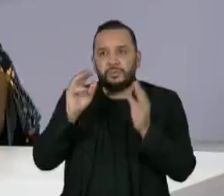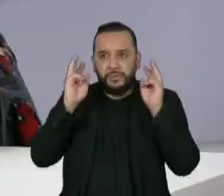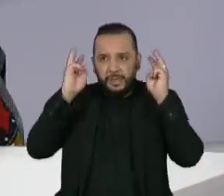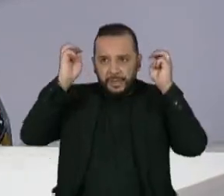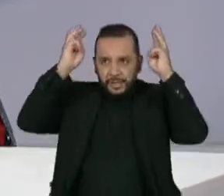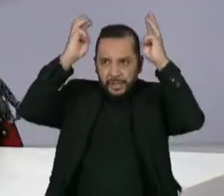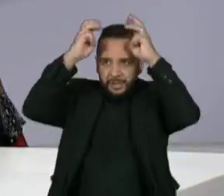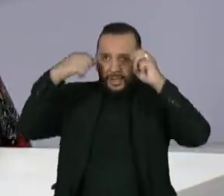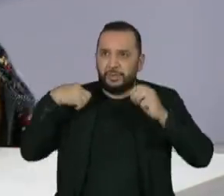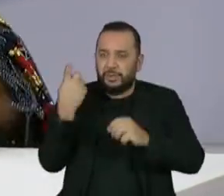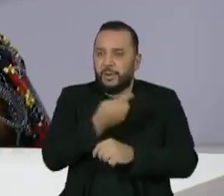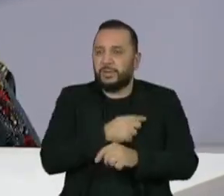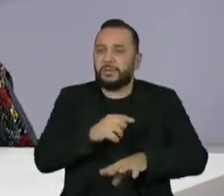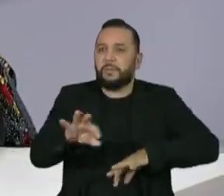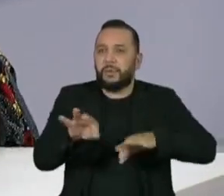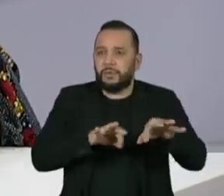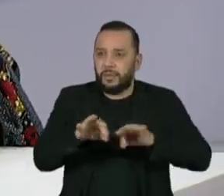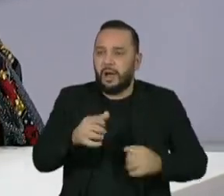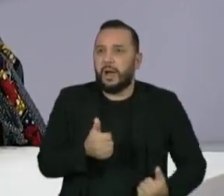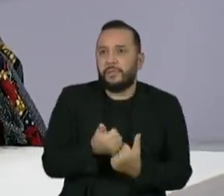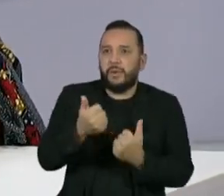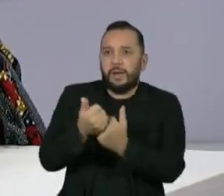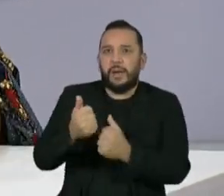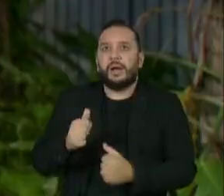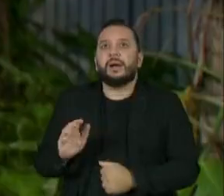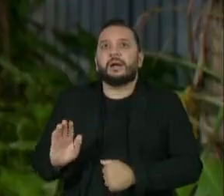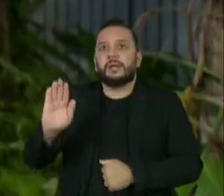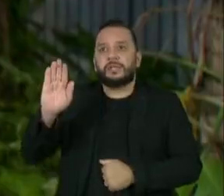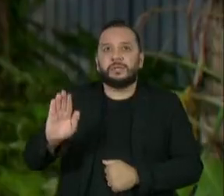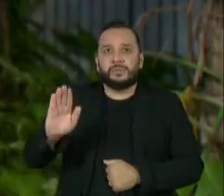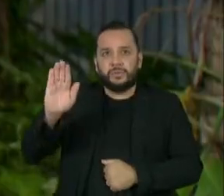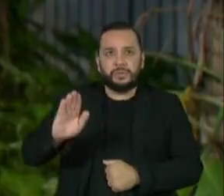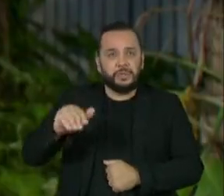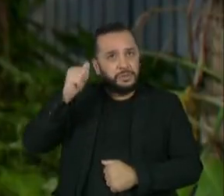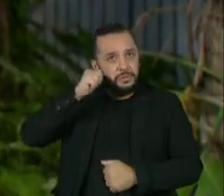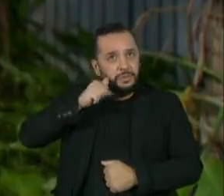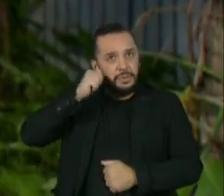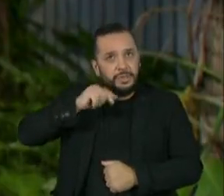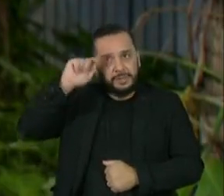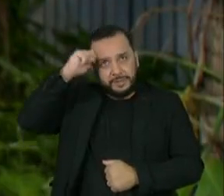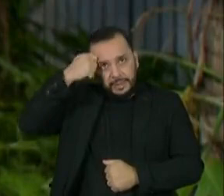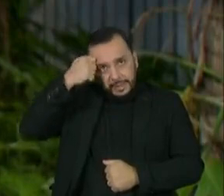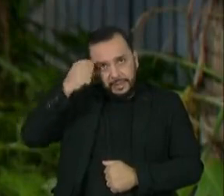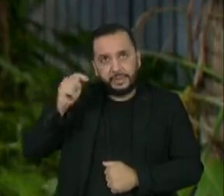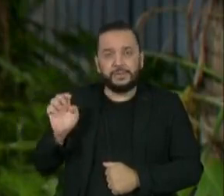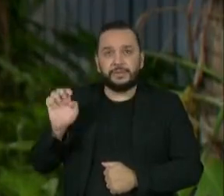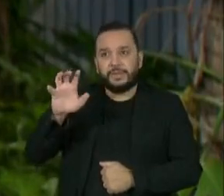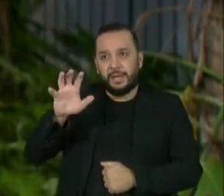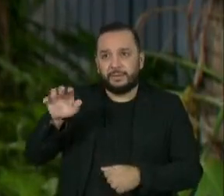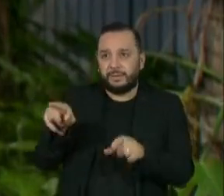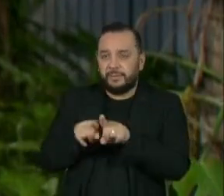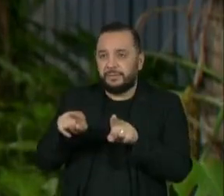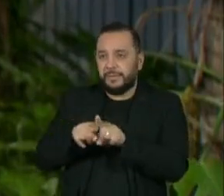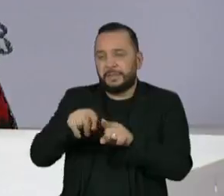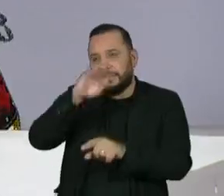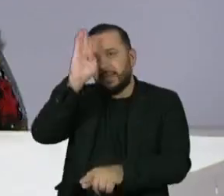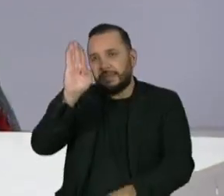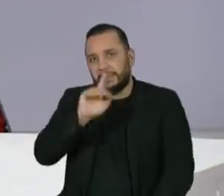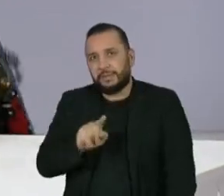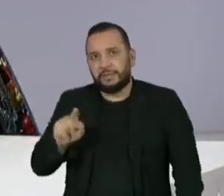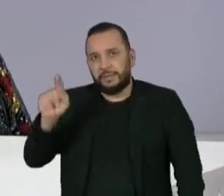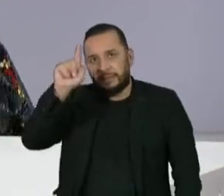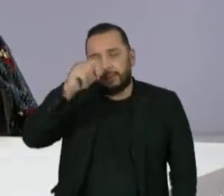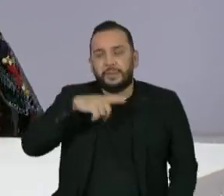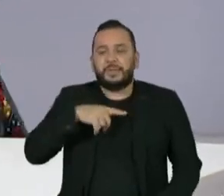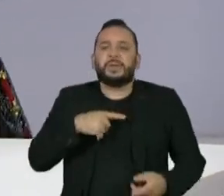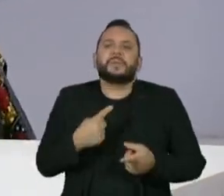Negras Decida, a gente tem feito aí um projeto para apoiar candidaturas em âmbito estadual e nacional. E aí eu queria perguntar para a senhora que por